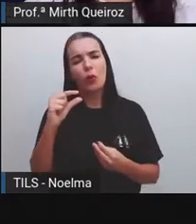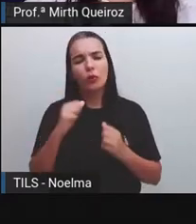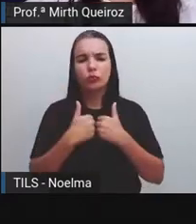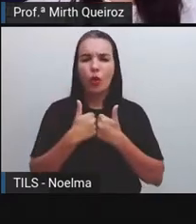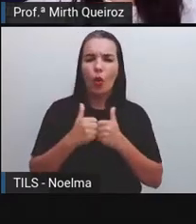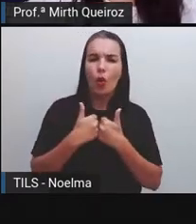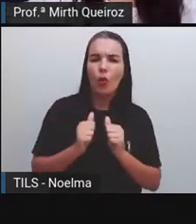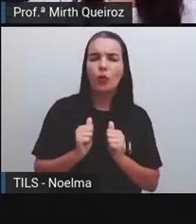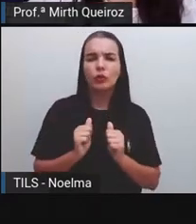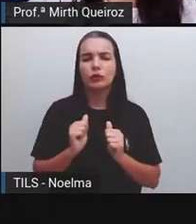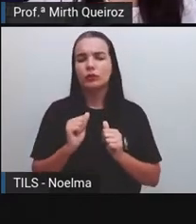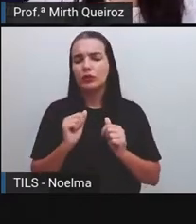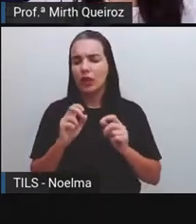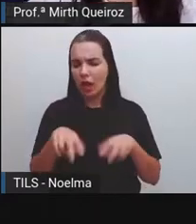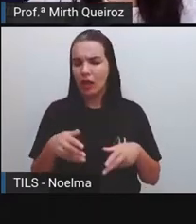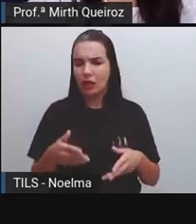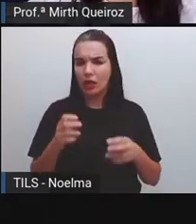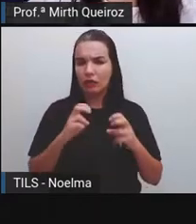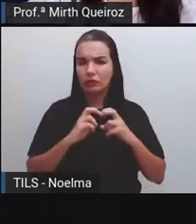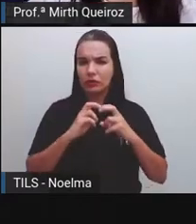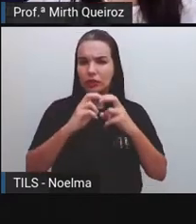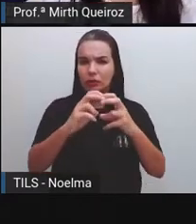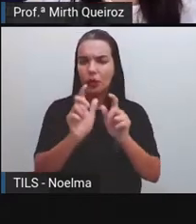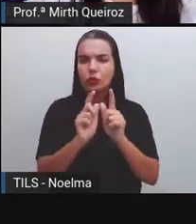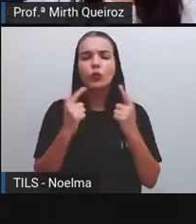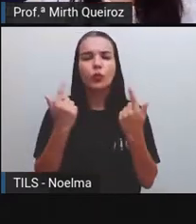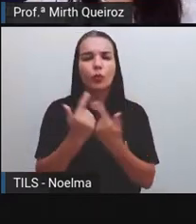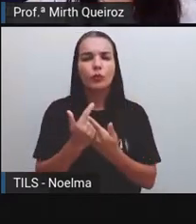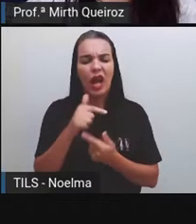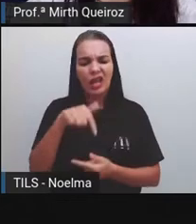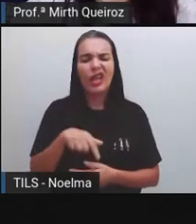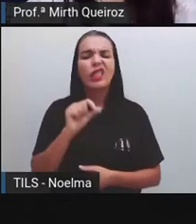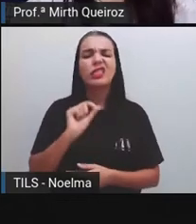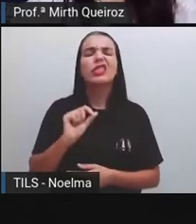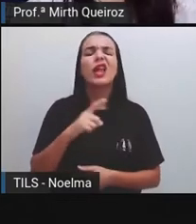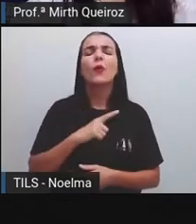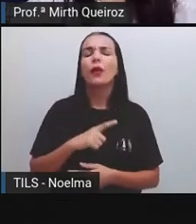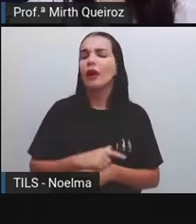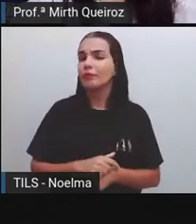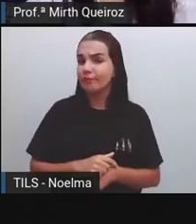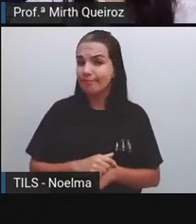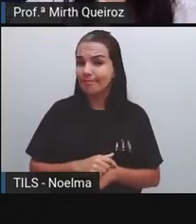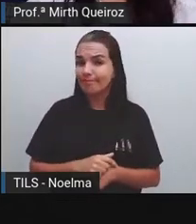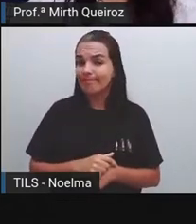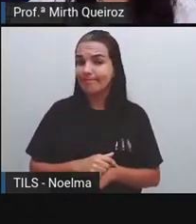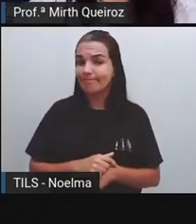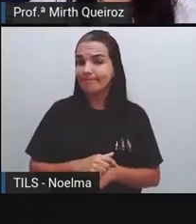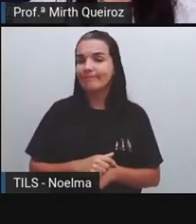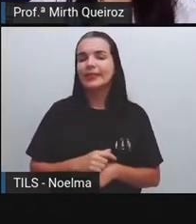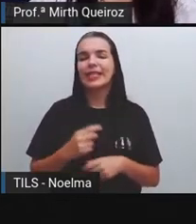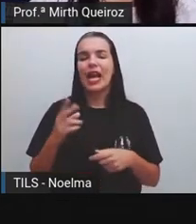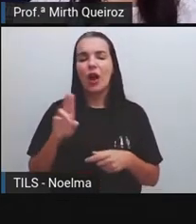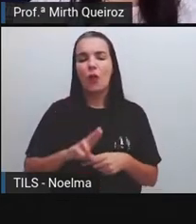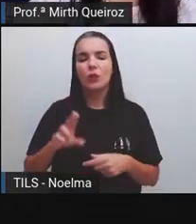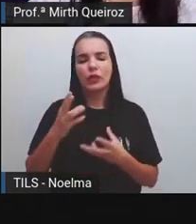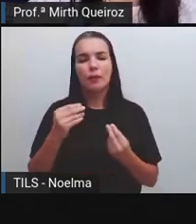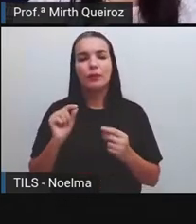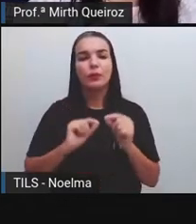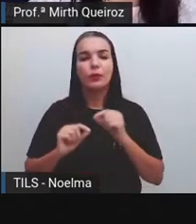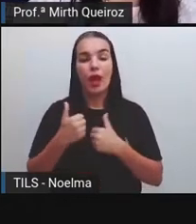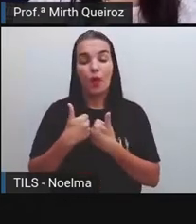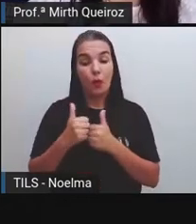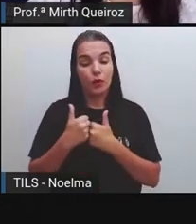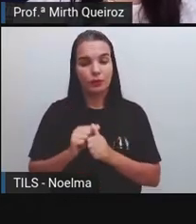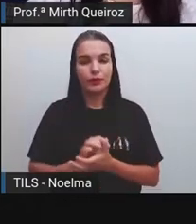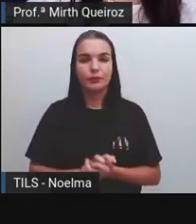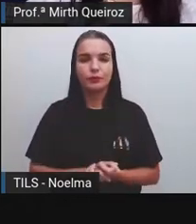meios de transporte coletivo tem no nosso município? As pessoas utilizam muito, né? Que é o ônibus, neste caso. São os